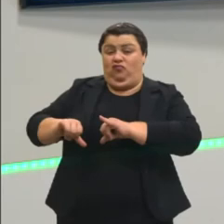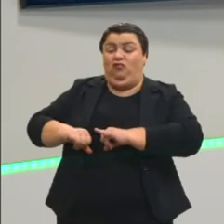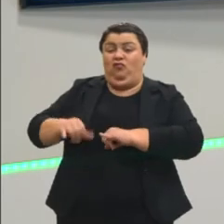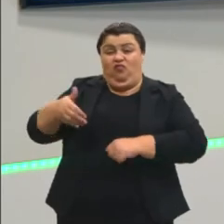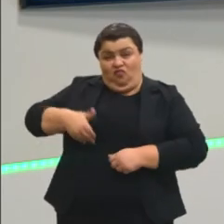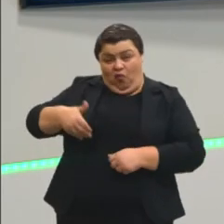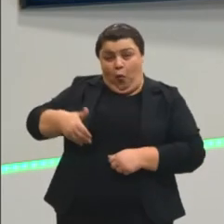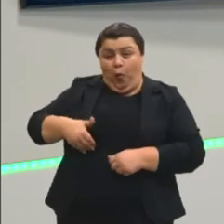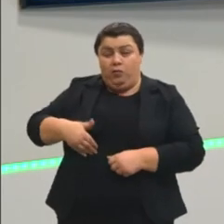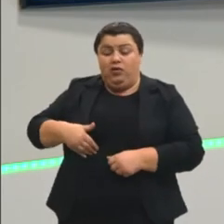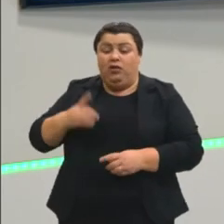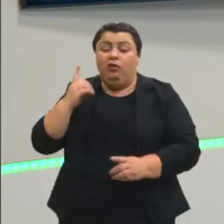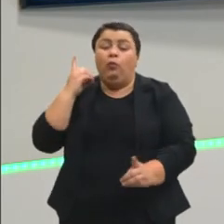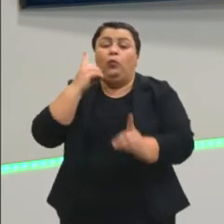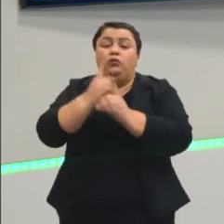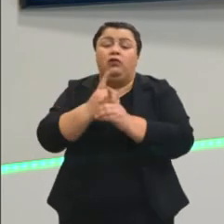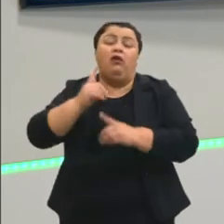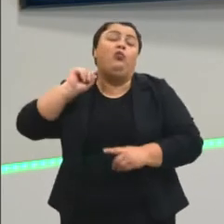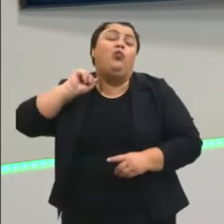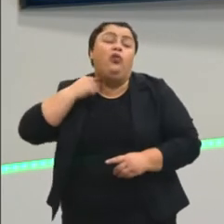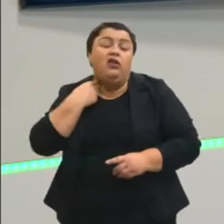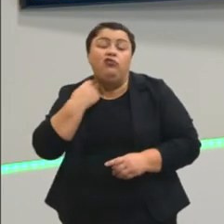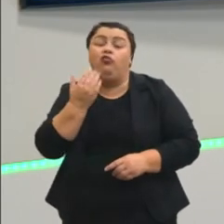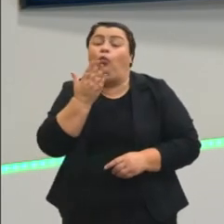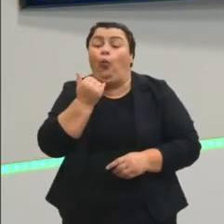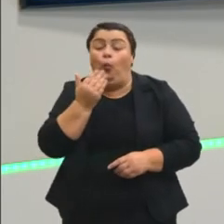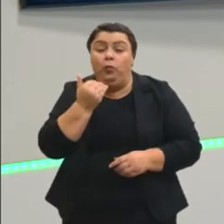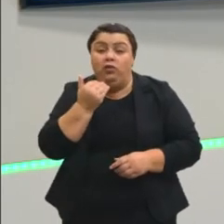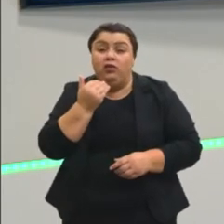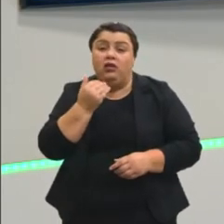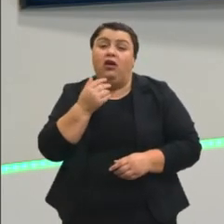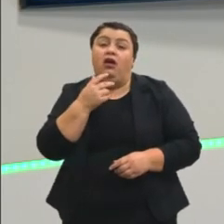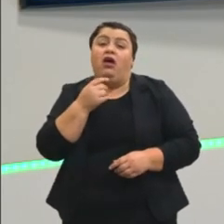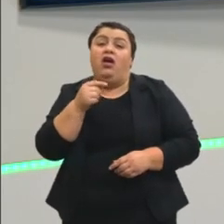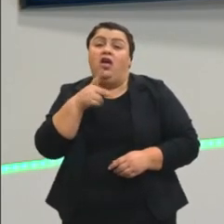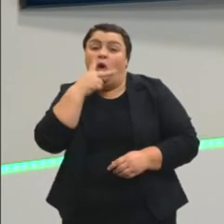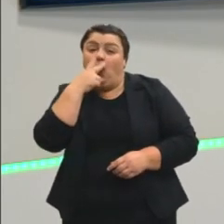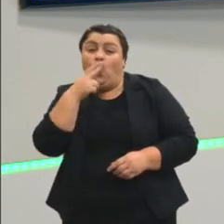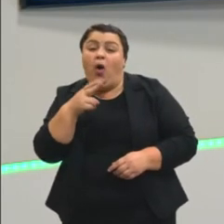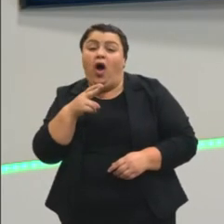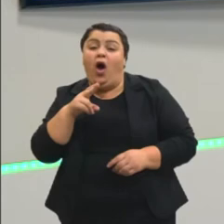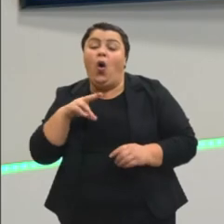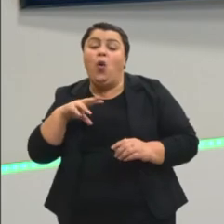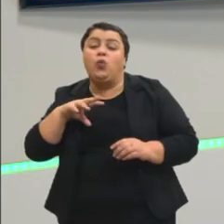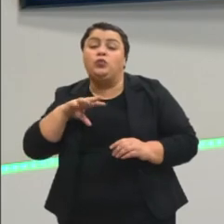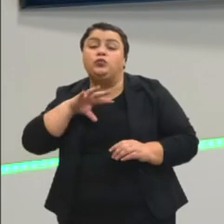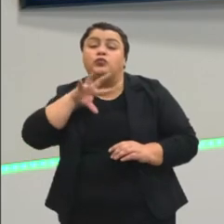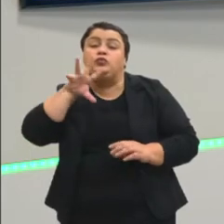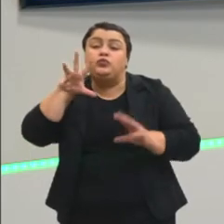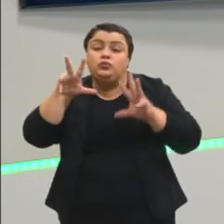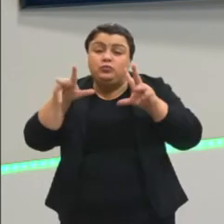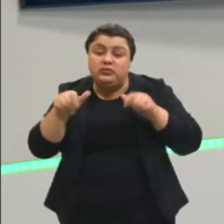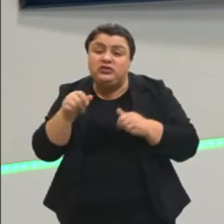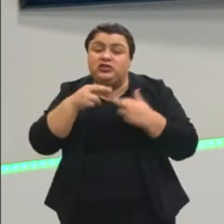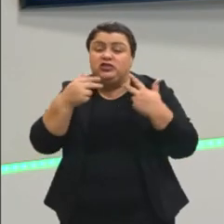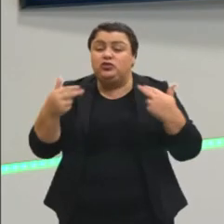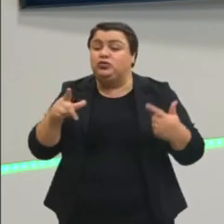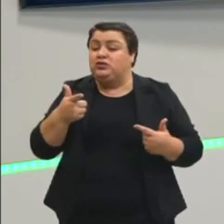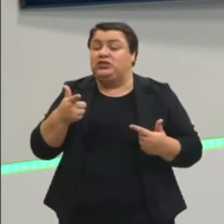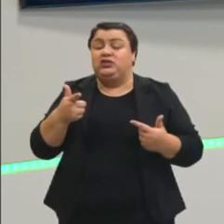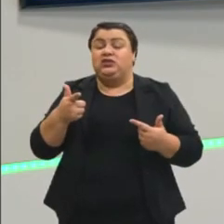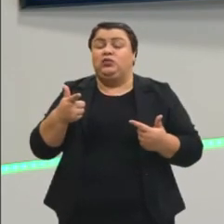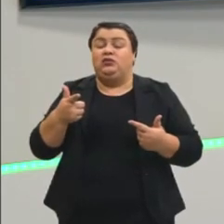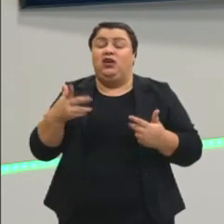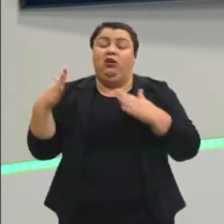lixo comida, assim como os bichos que moram na rua, que não têm lares,